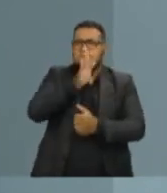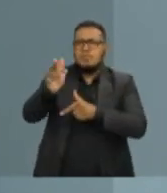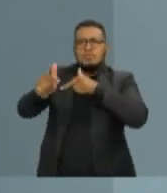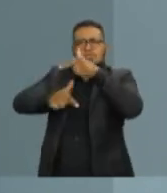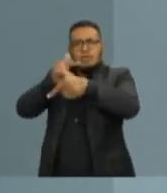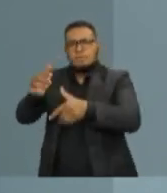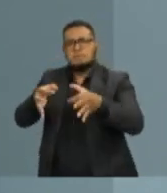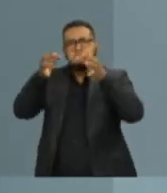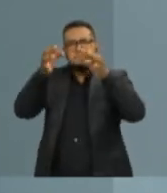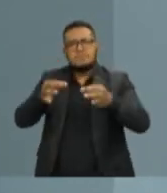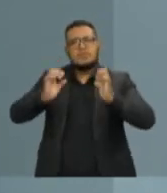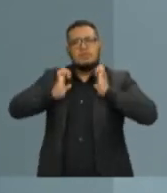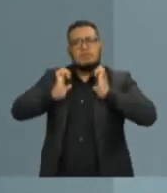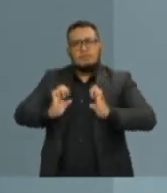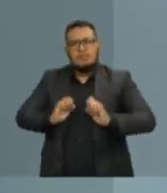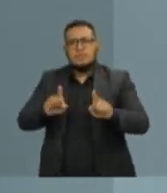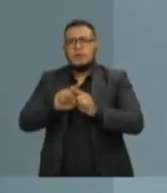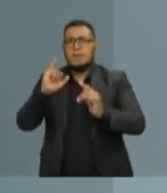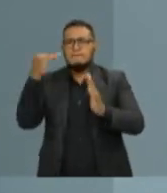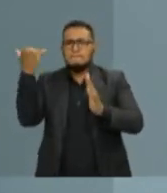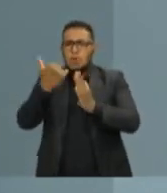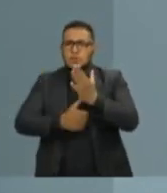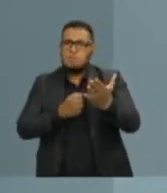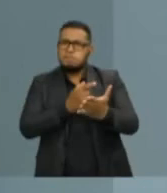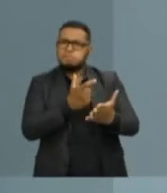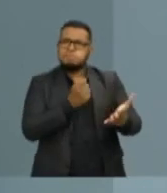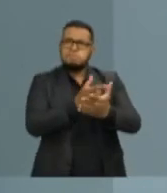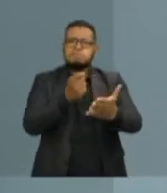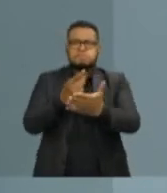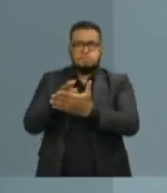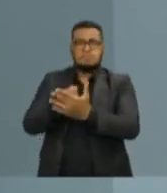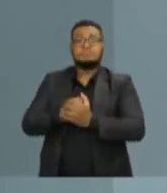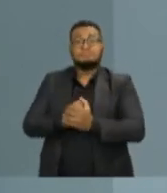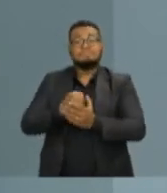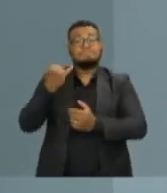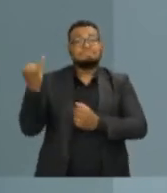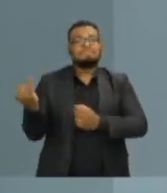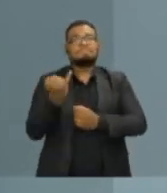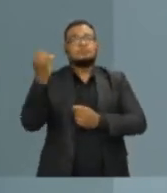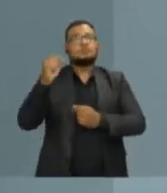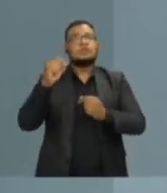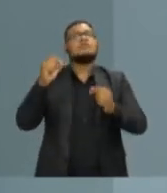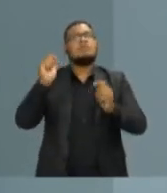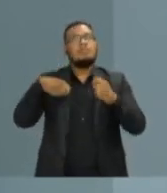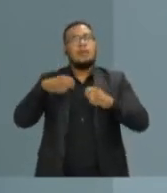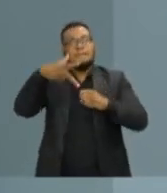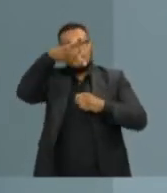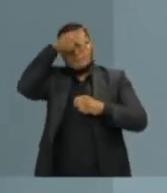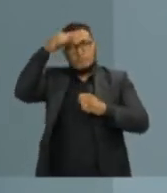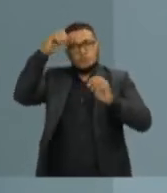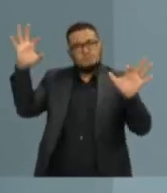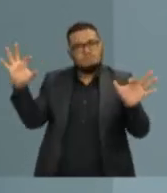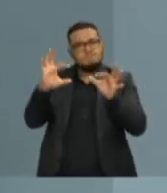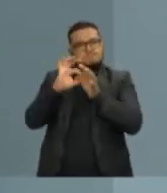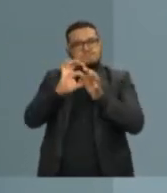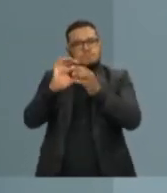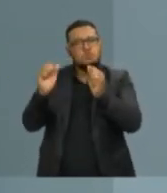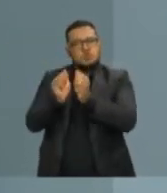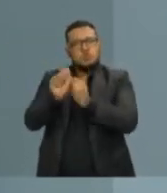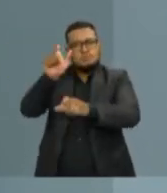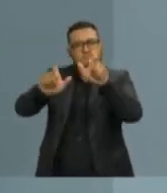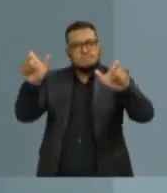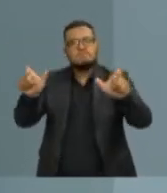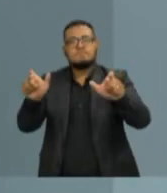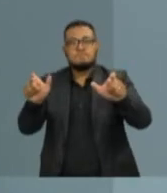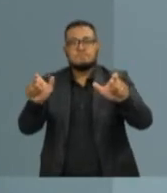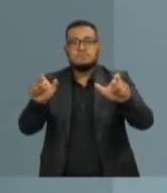ética, paga os seus impostos em dia. É fundamental que a cidade esteja ao lado de quem mais precisa. E nós, como prefeito,